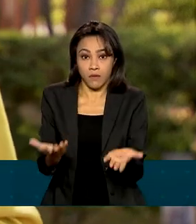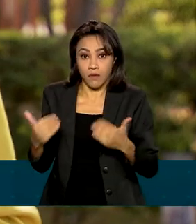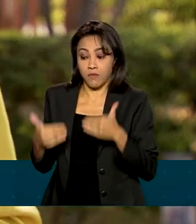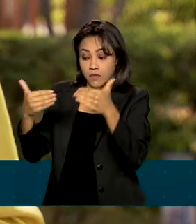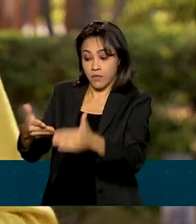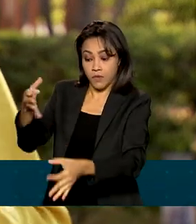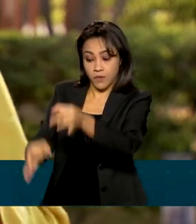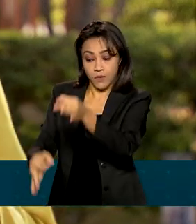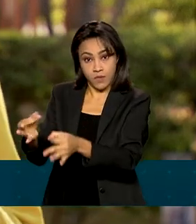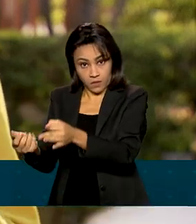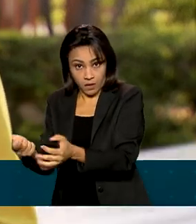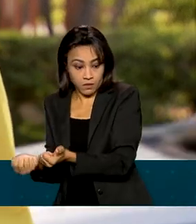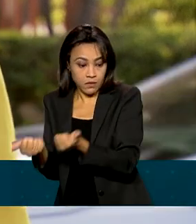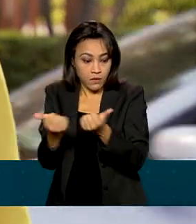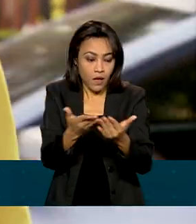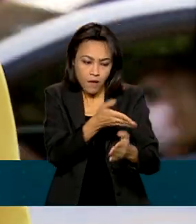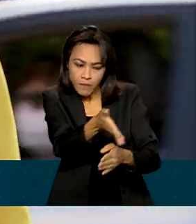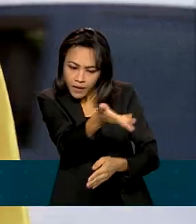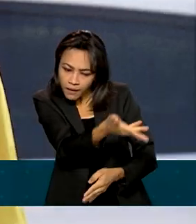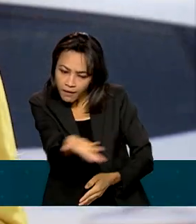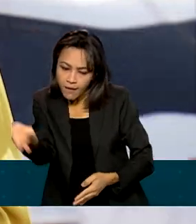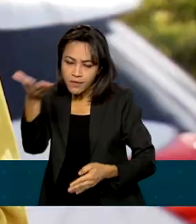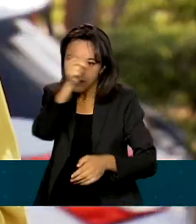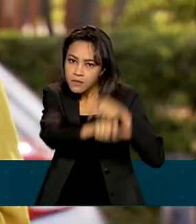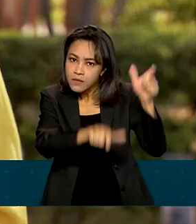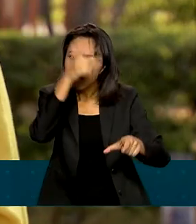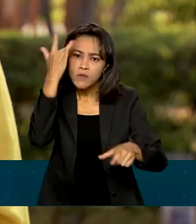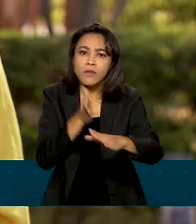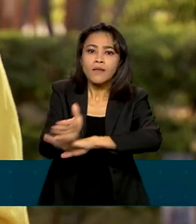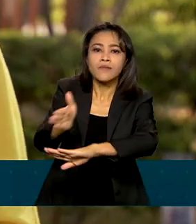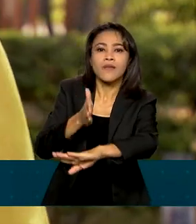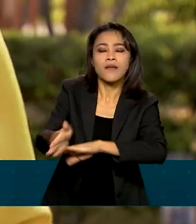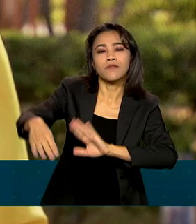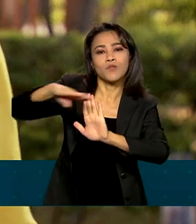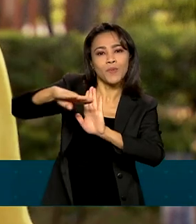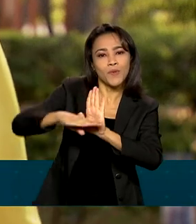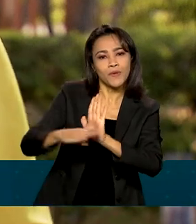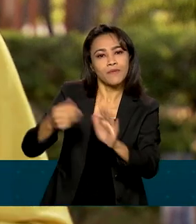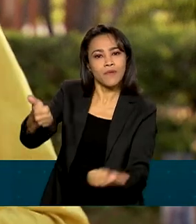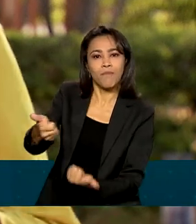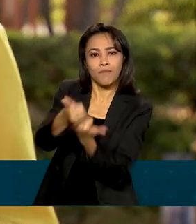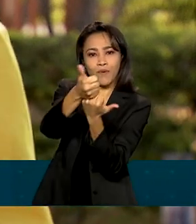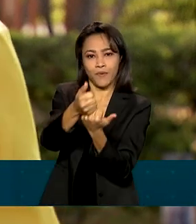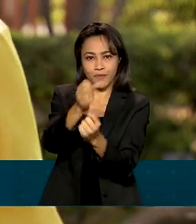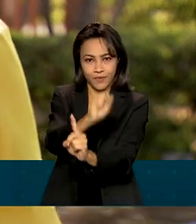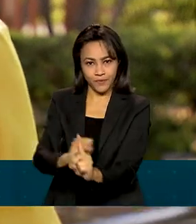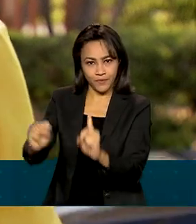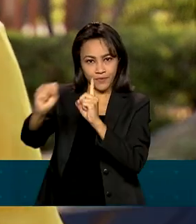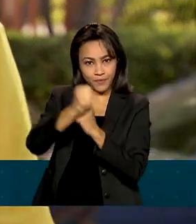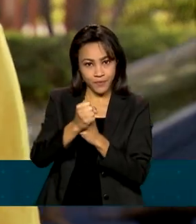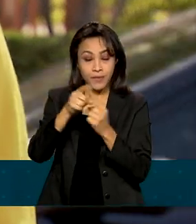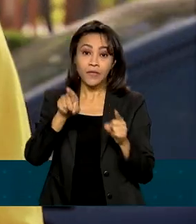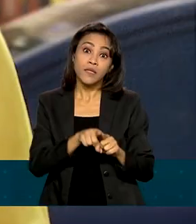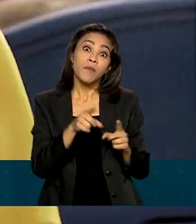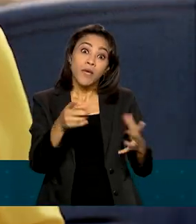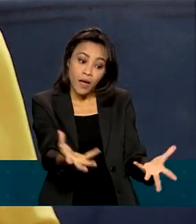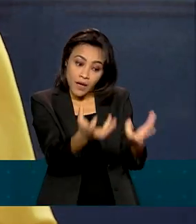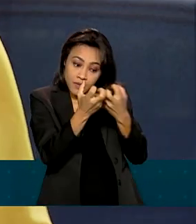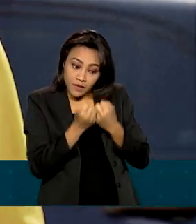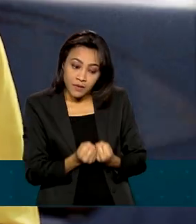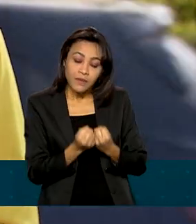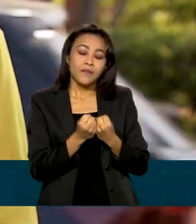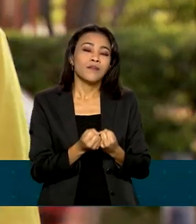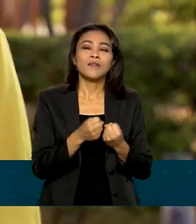garantir a eles o acesso a todos os programas e serviços de assistência, do acolhimento na rede pública de